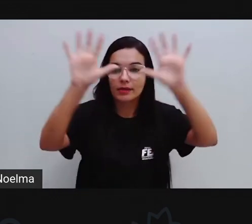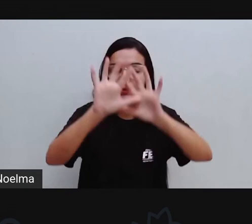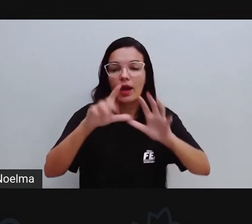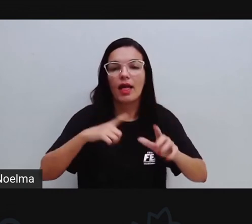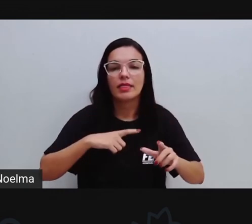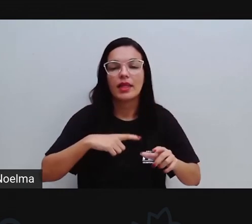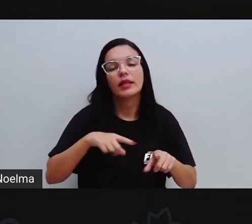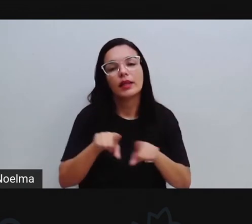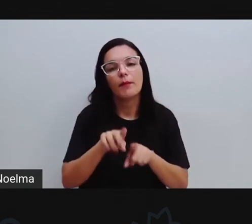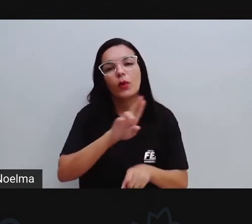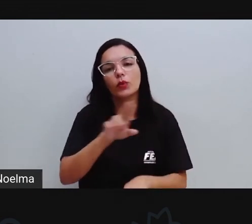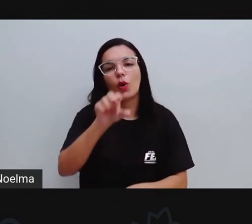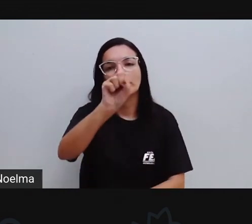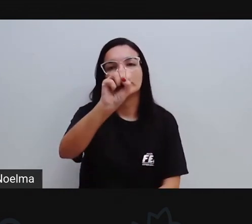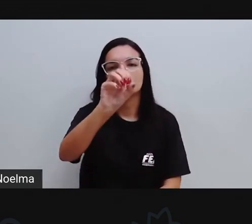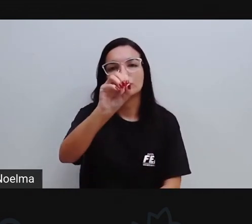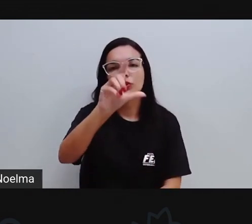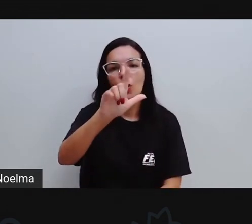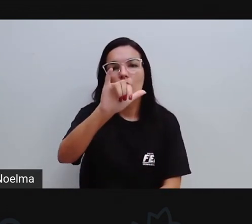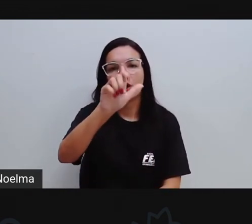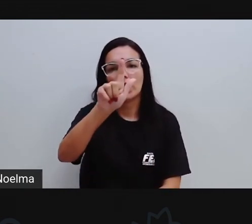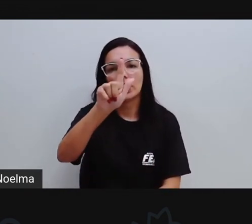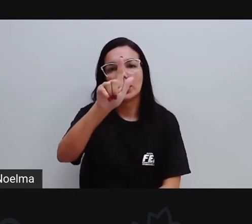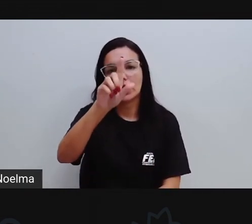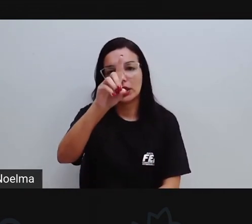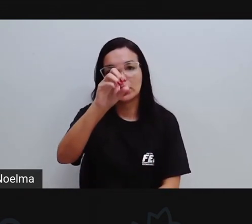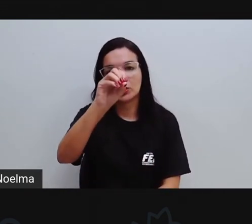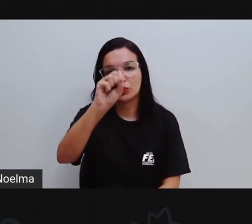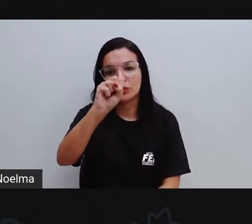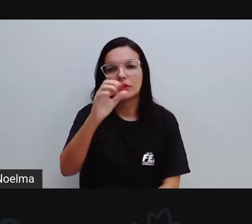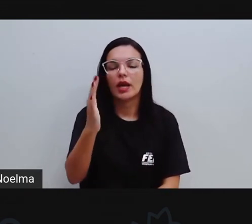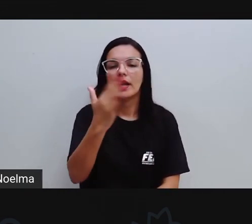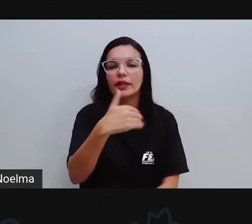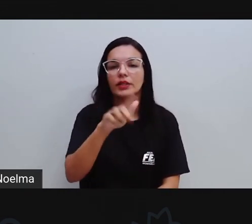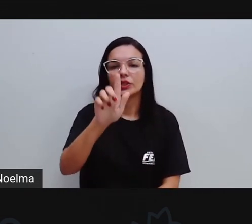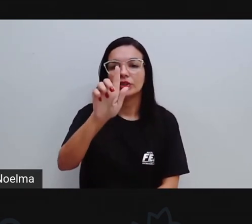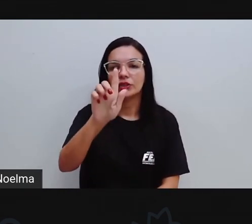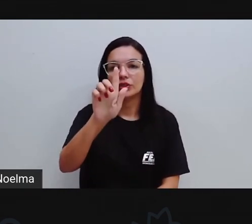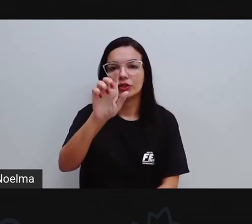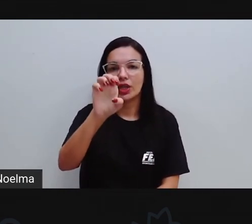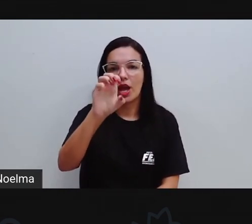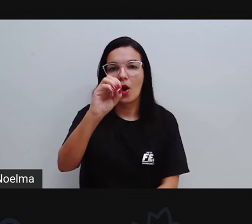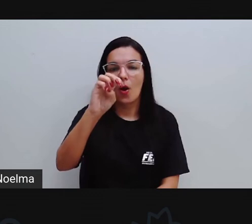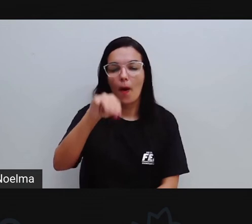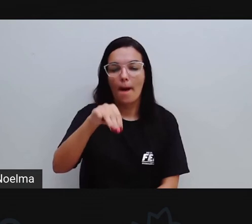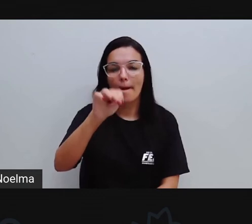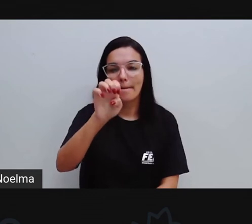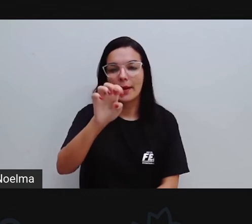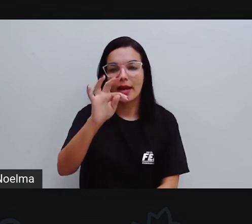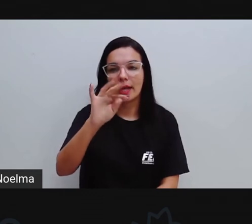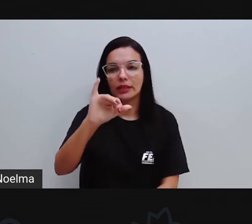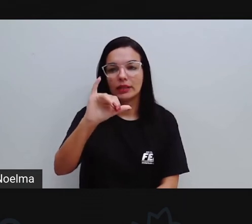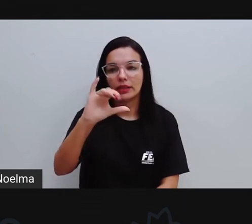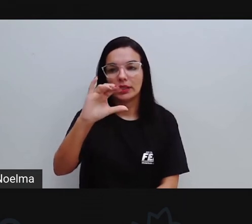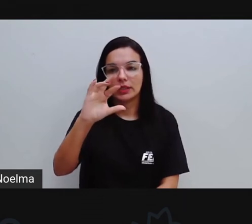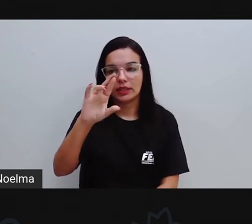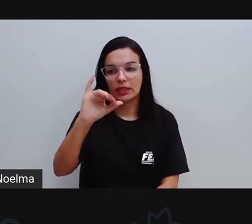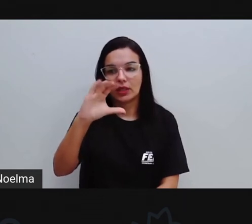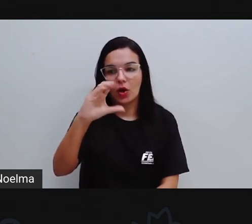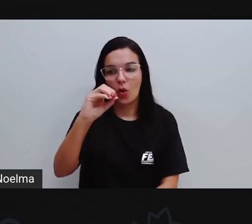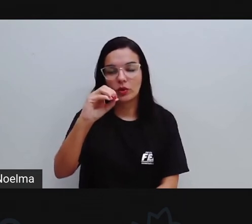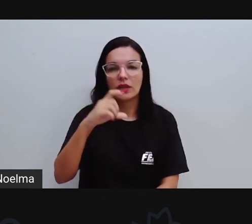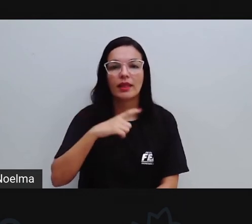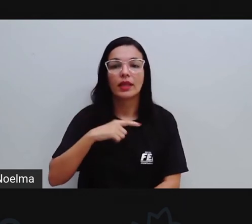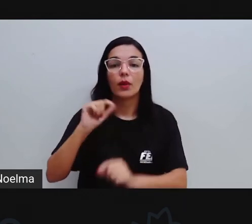figuras, são objetos tridimensionais. Por que são tridimensionais? Porque vão possuir